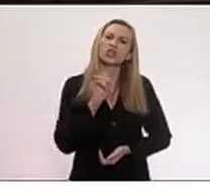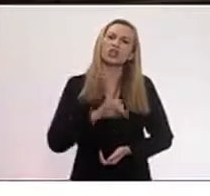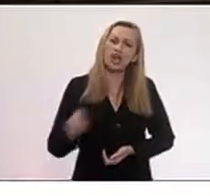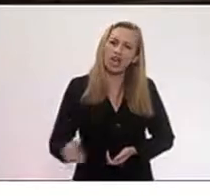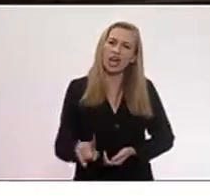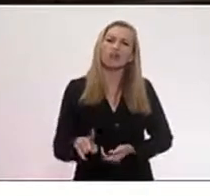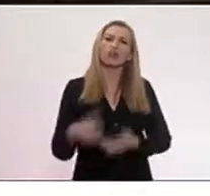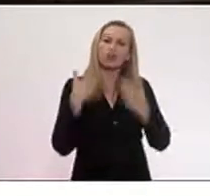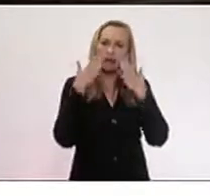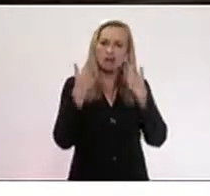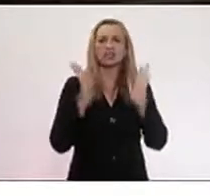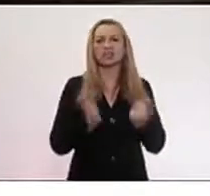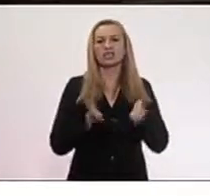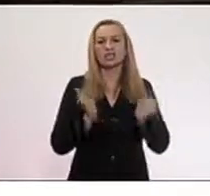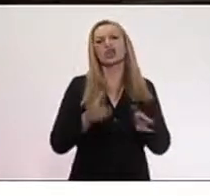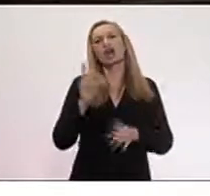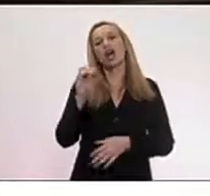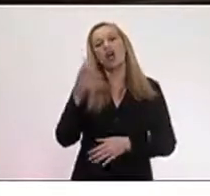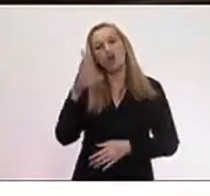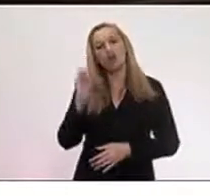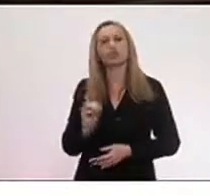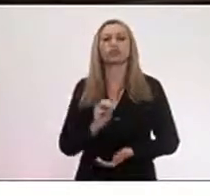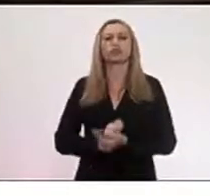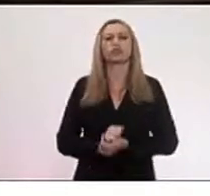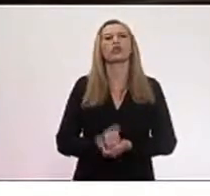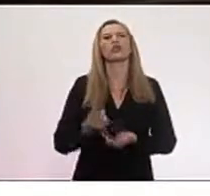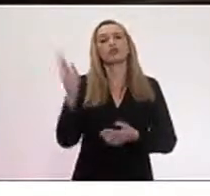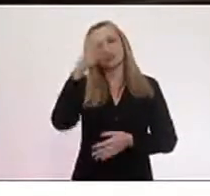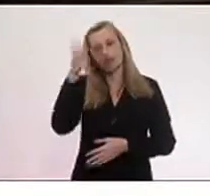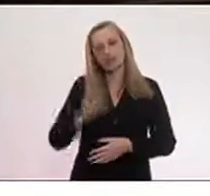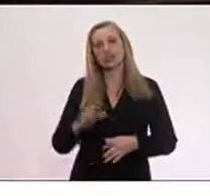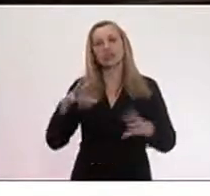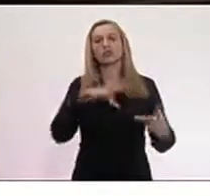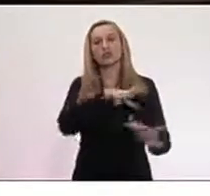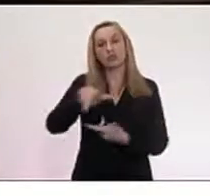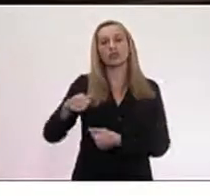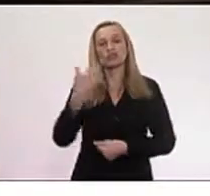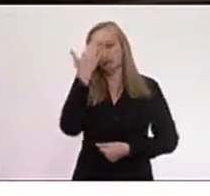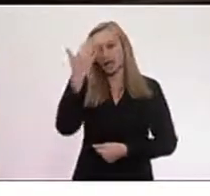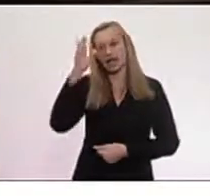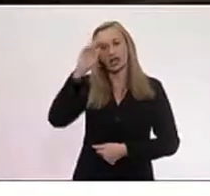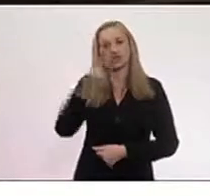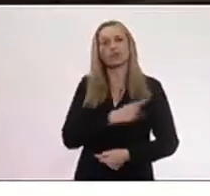do que representa hoje a ONU para o Brasil e para o mundo. Muito obrigada, senhor presidente. presidente.